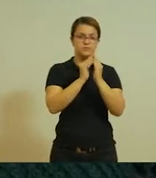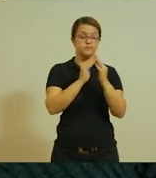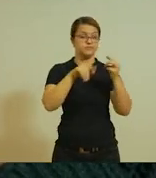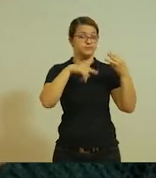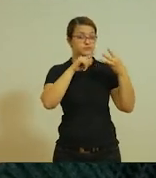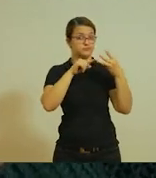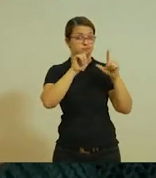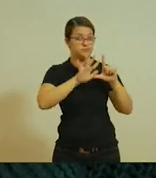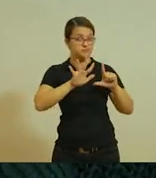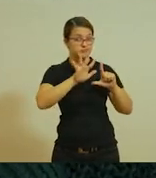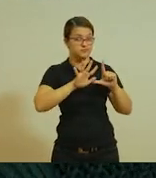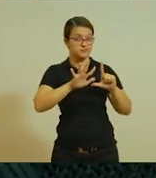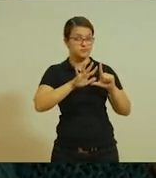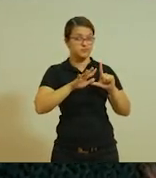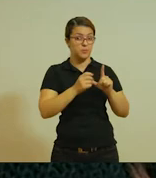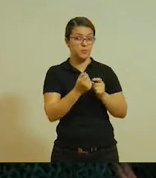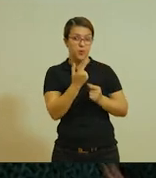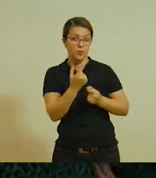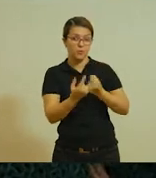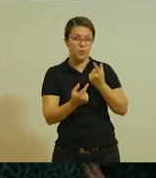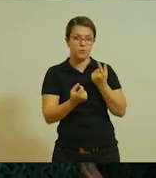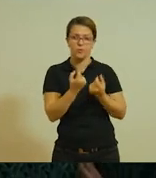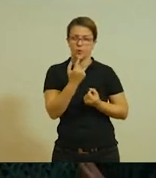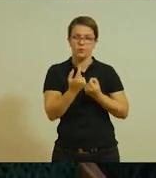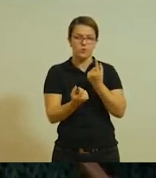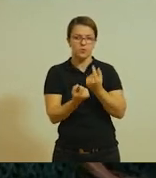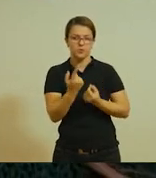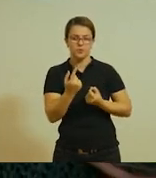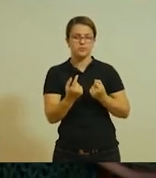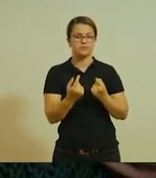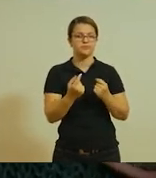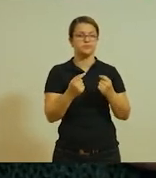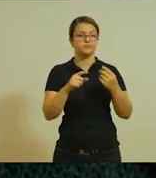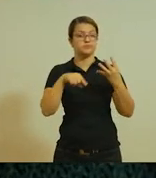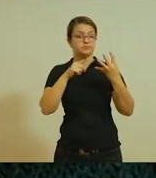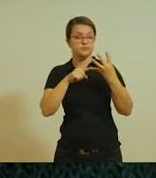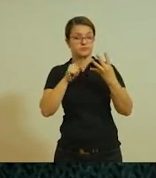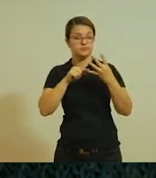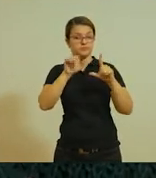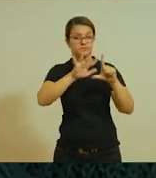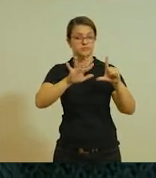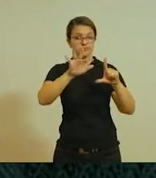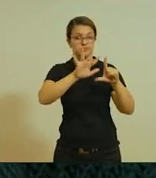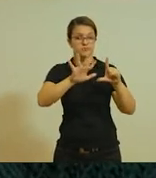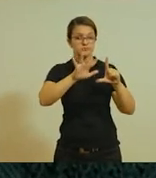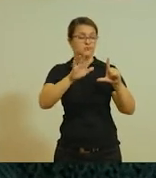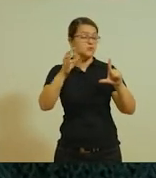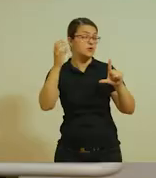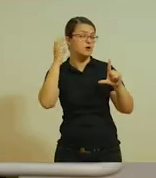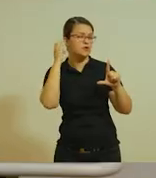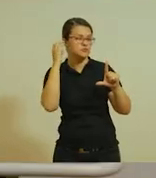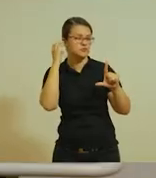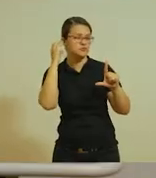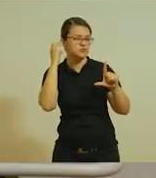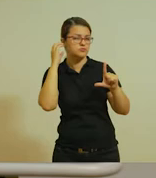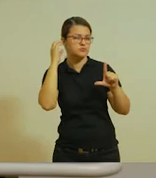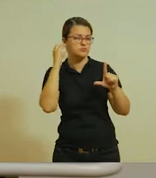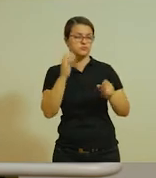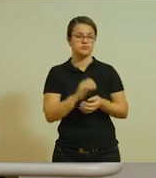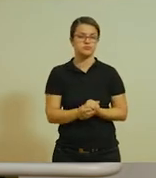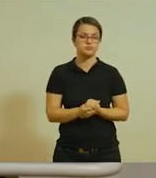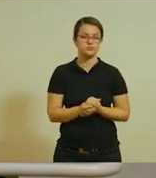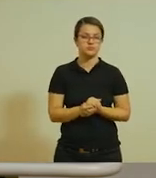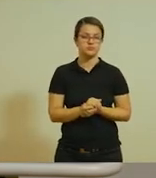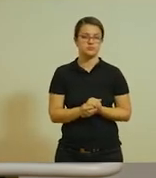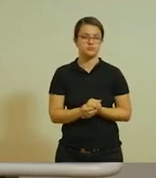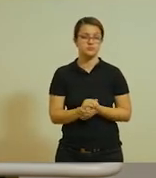terceira imagem e a quarta imagem. E o termo 2